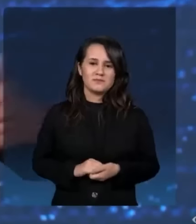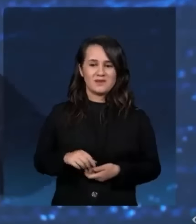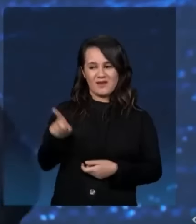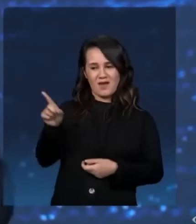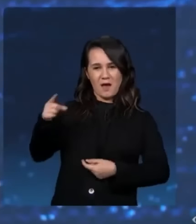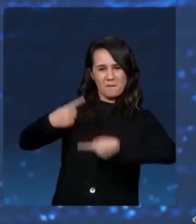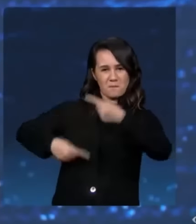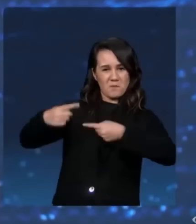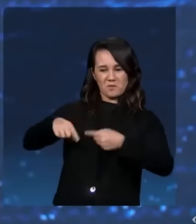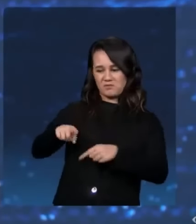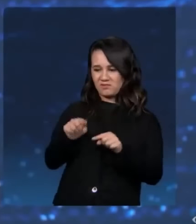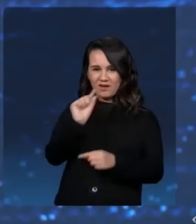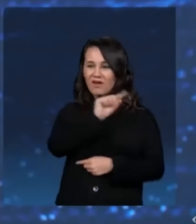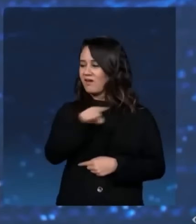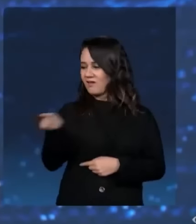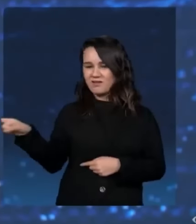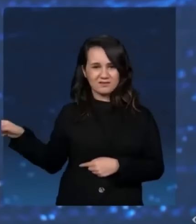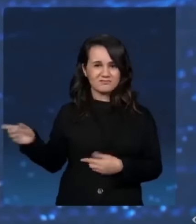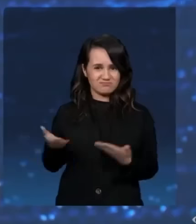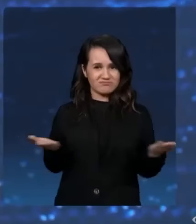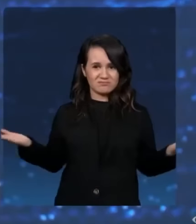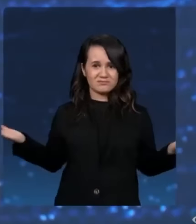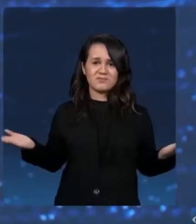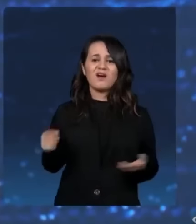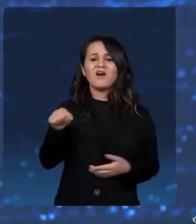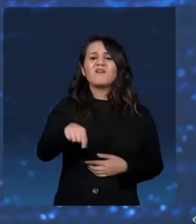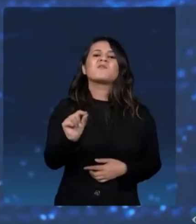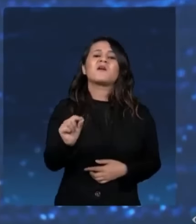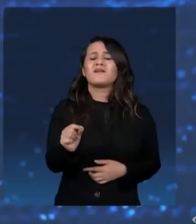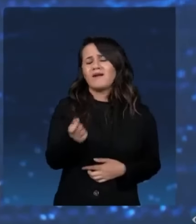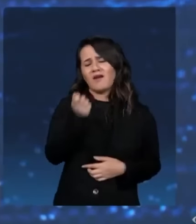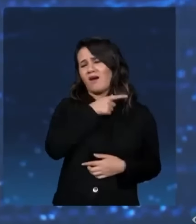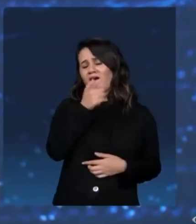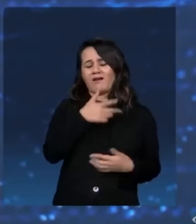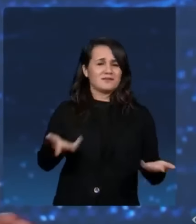Esses politiqueiros aqui, todos eles, estão aqui para fazer graça.